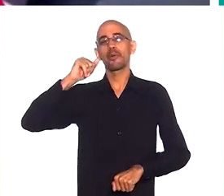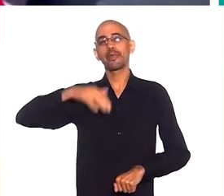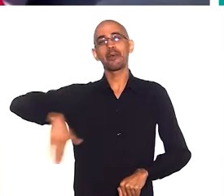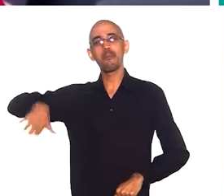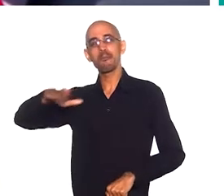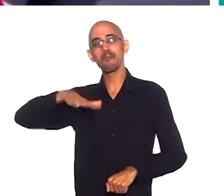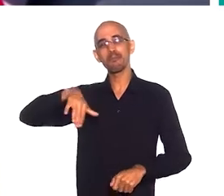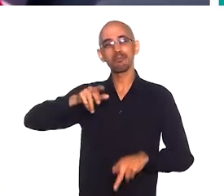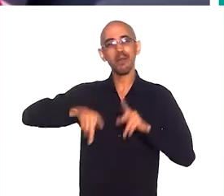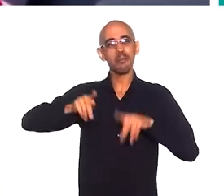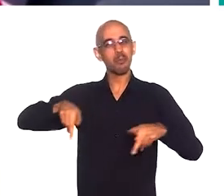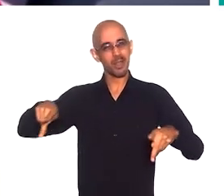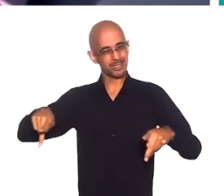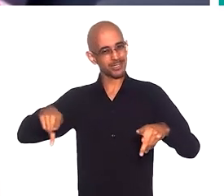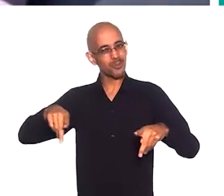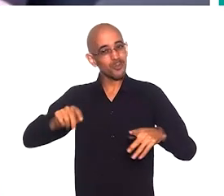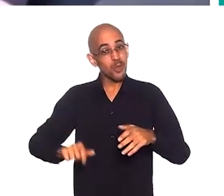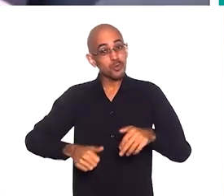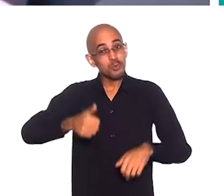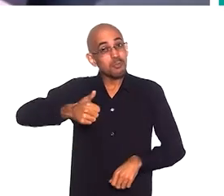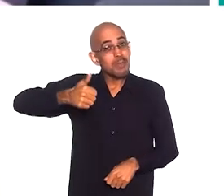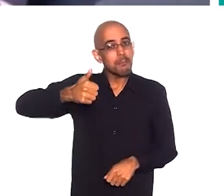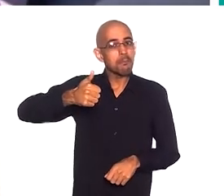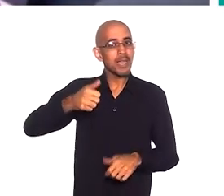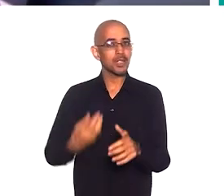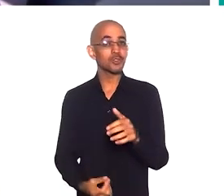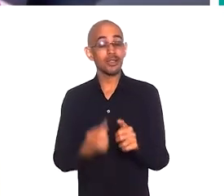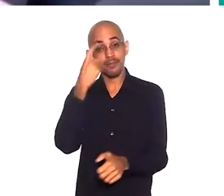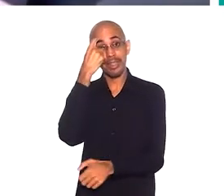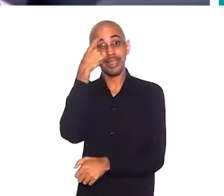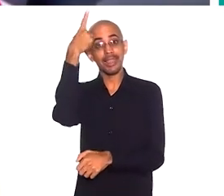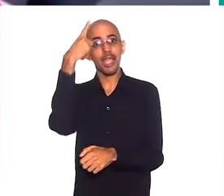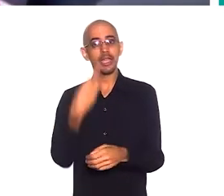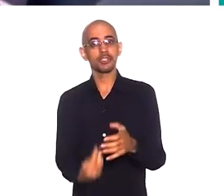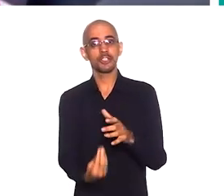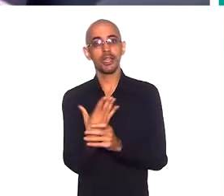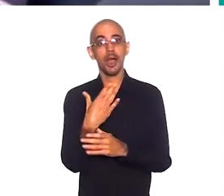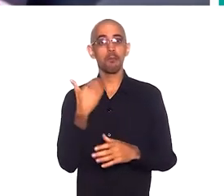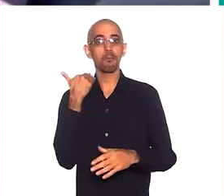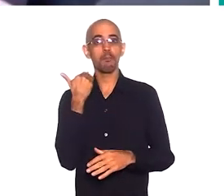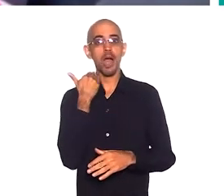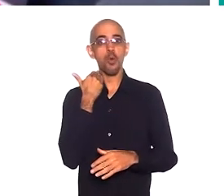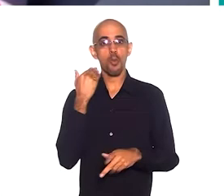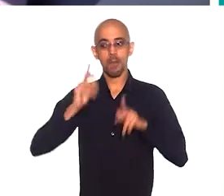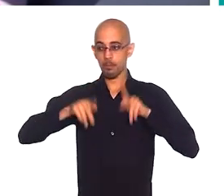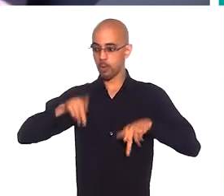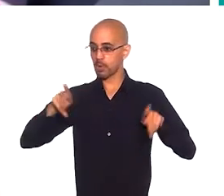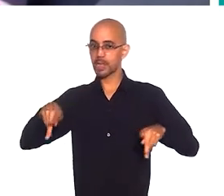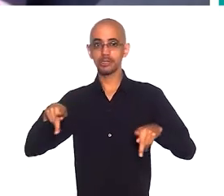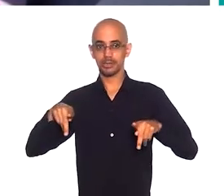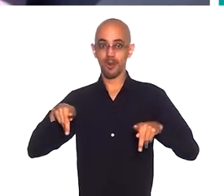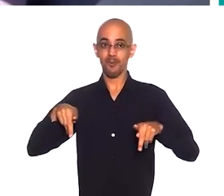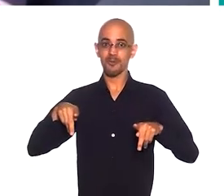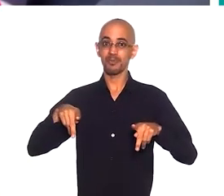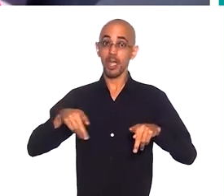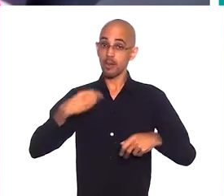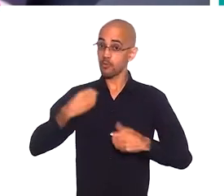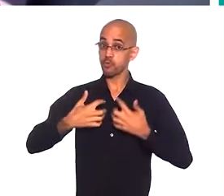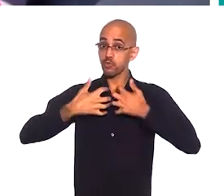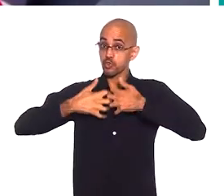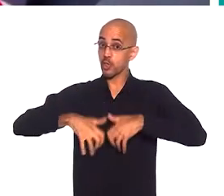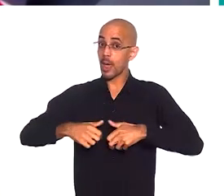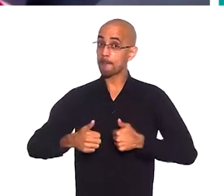é que é lindo. Como eles foram os primeiros a ter ideia de montar um banco comunitário. E funciona muito bem